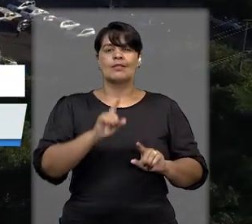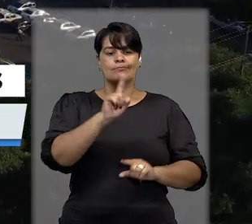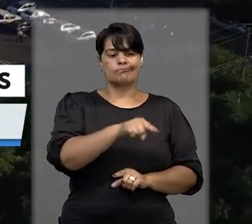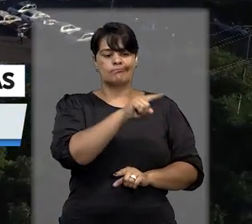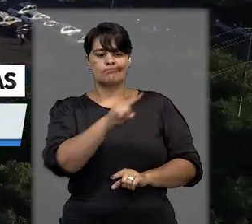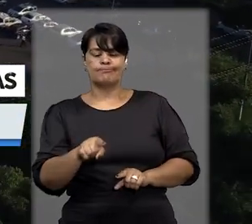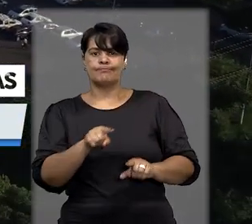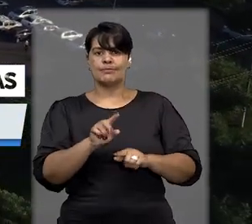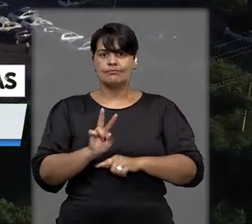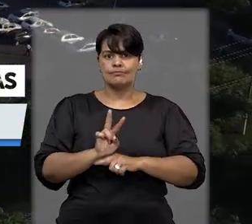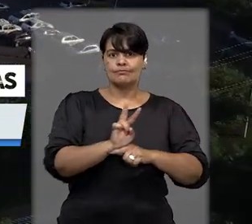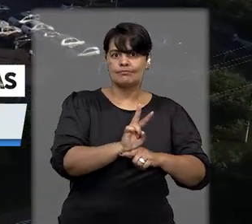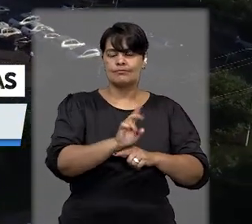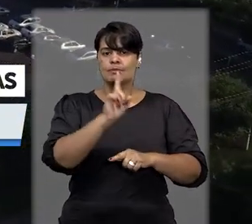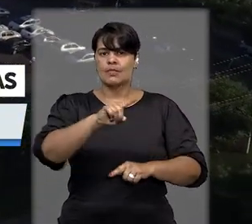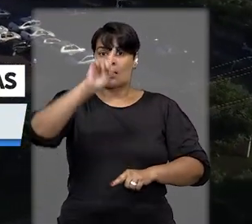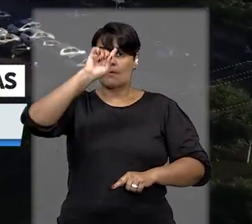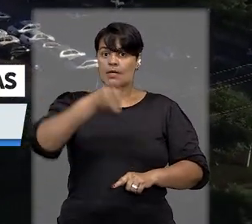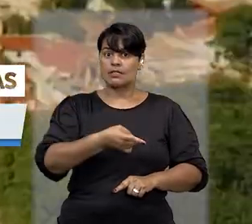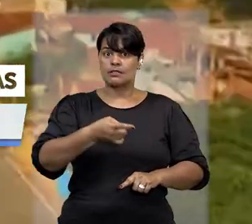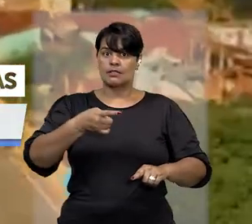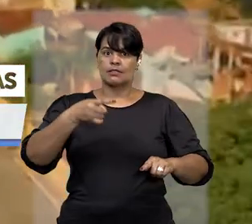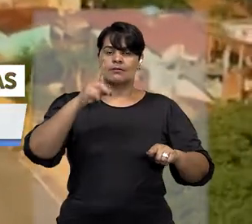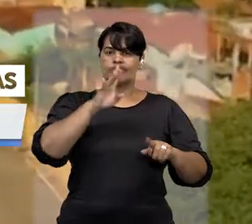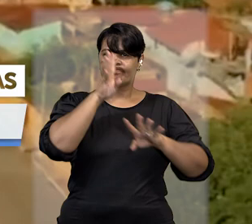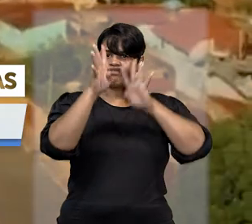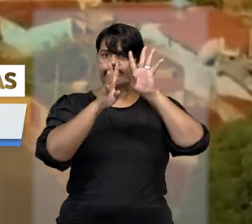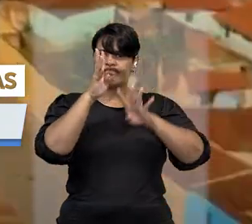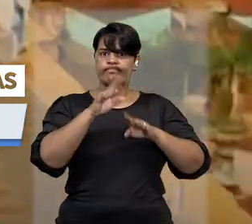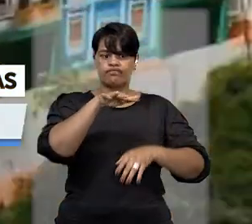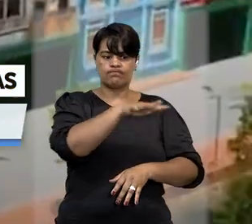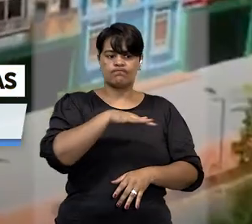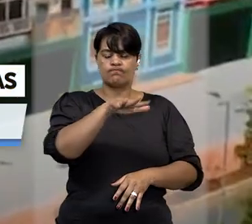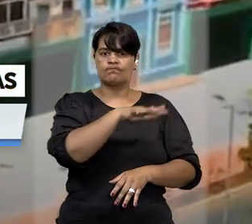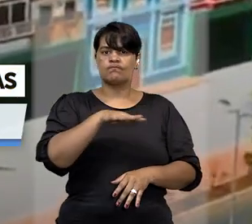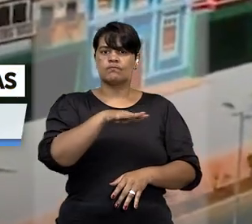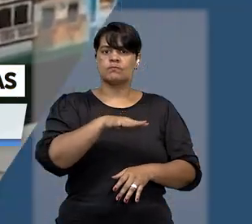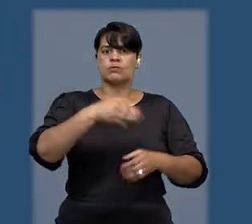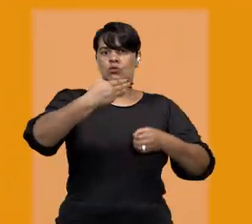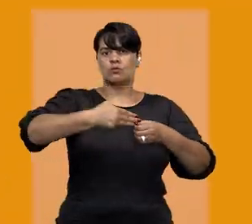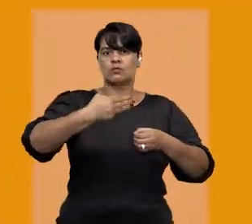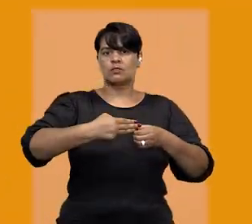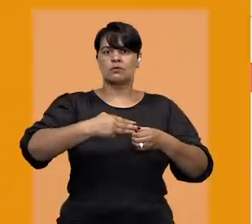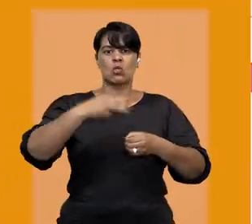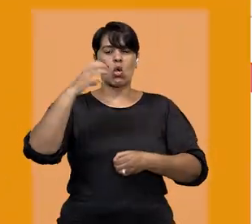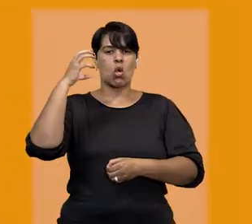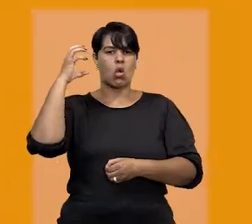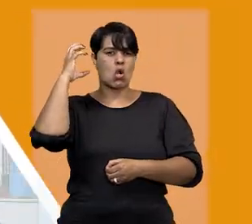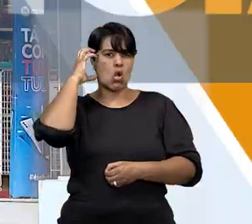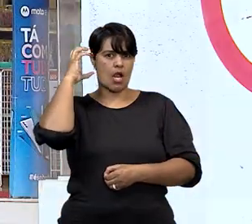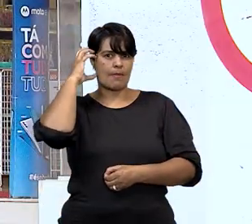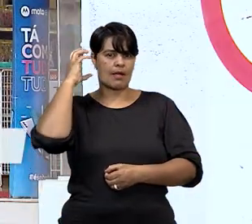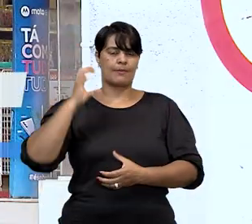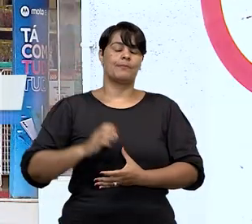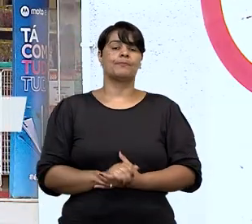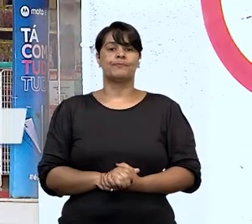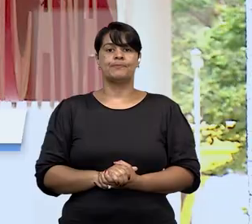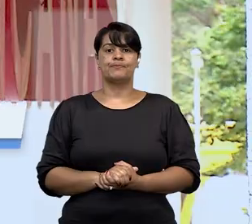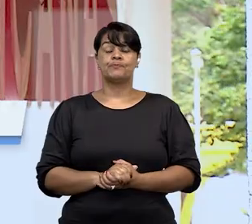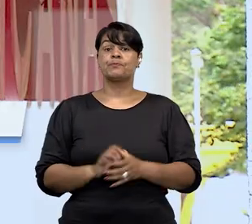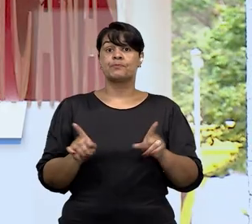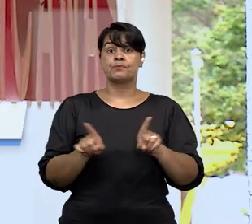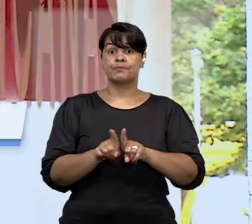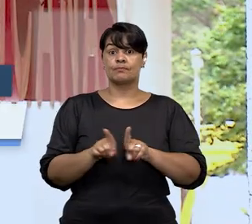liminar que determinou a intervenção estadual na área de saúde do município de Cuiabá. Suspensa também